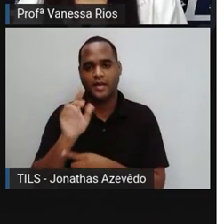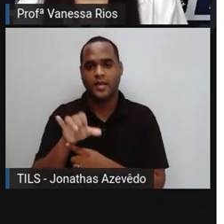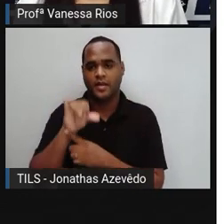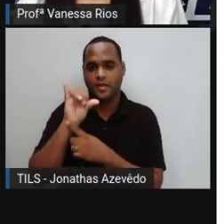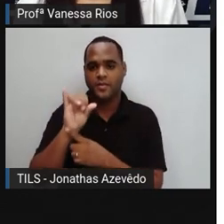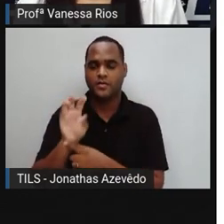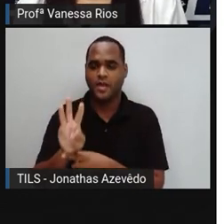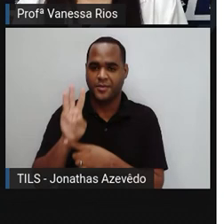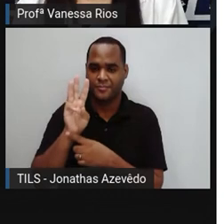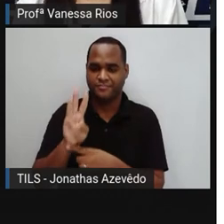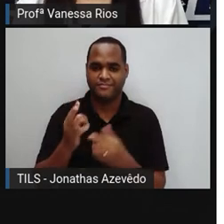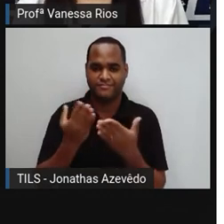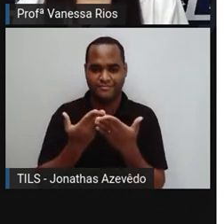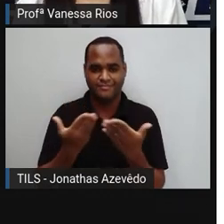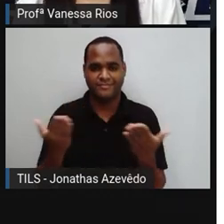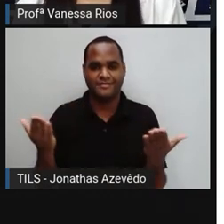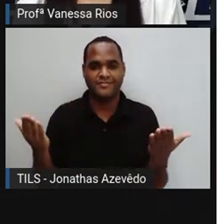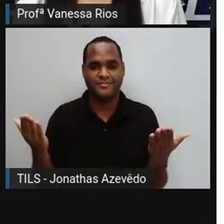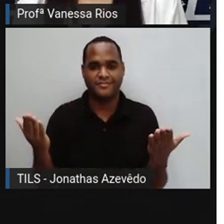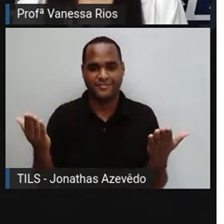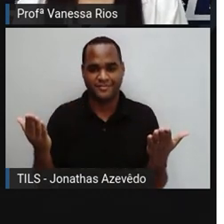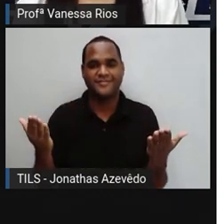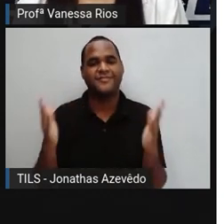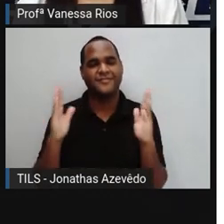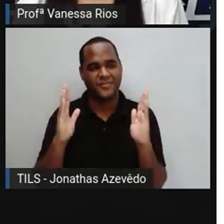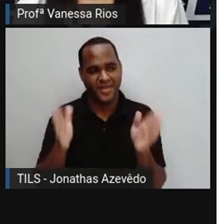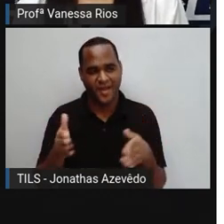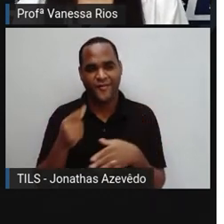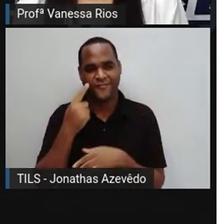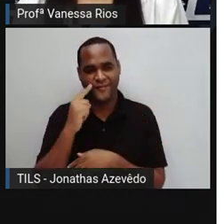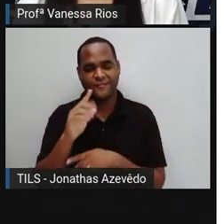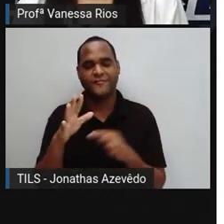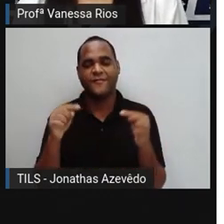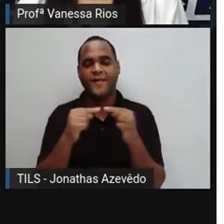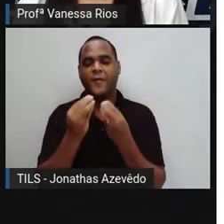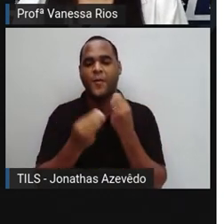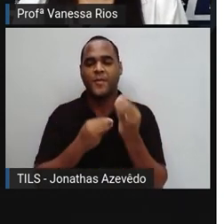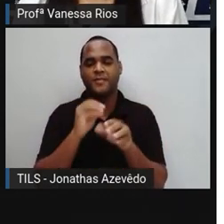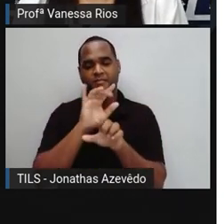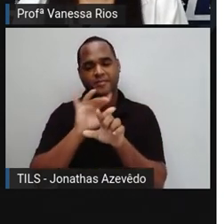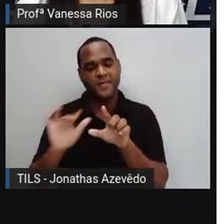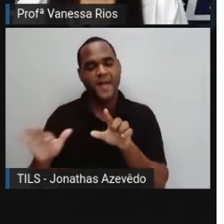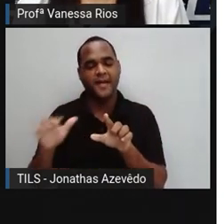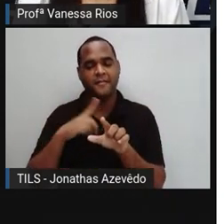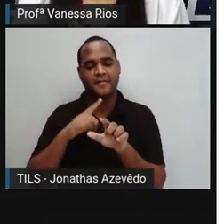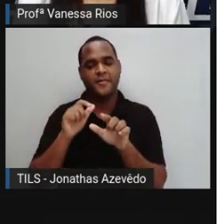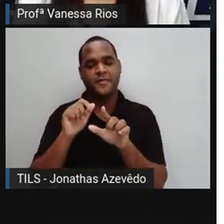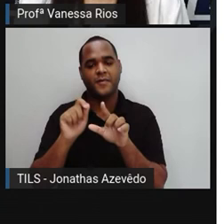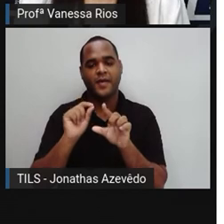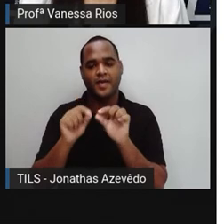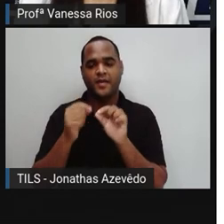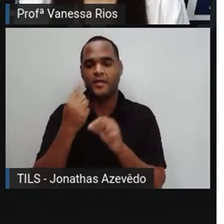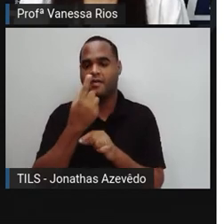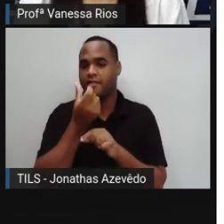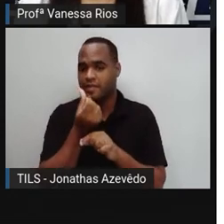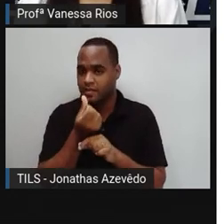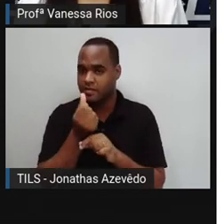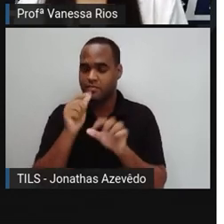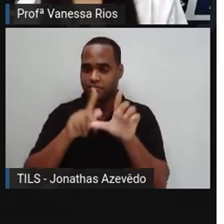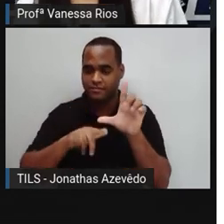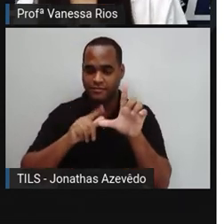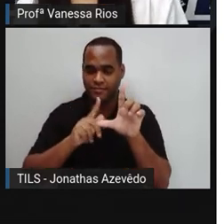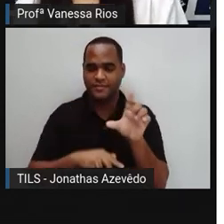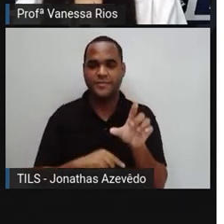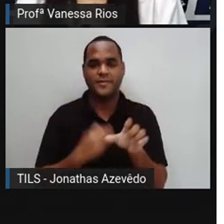Y e W. E aí, a gente já vê que o nosso alfabeto é grafado agora com 26 letras